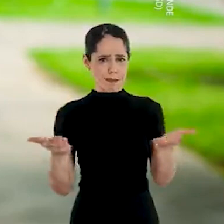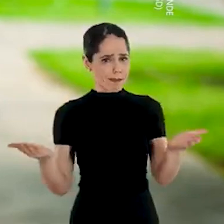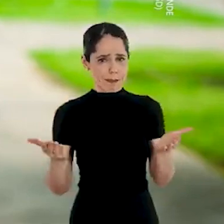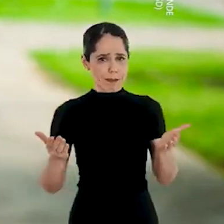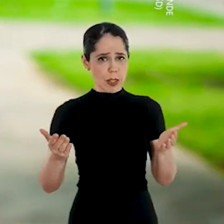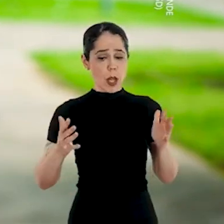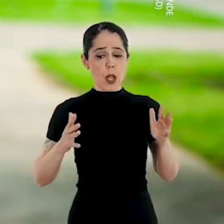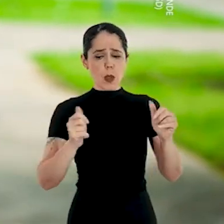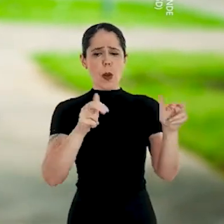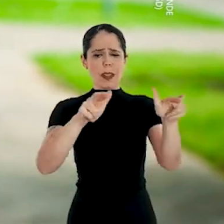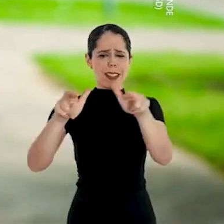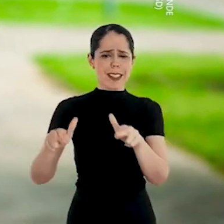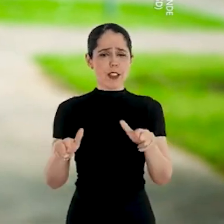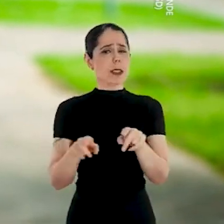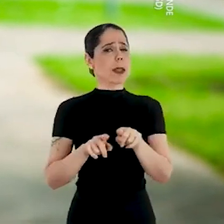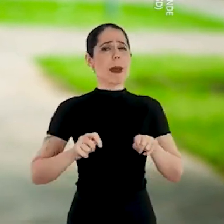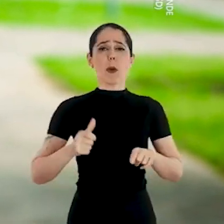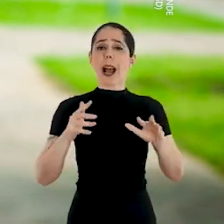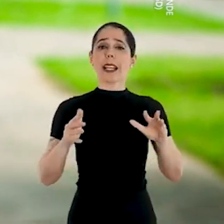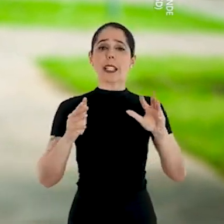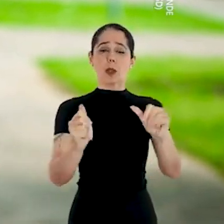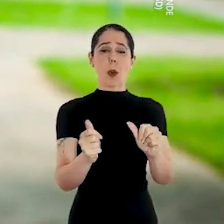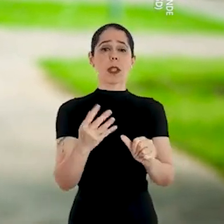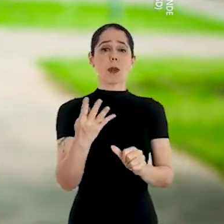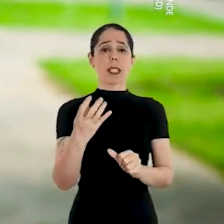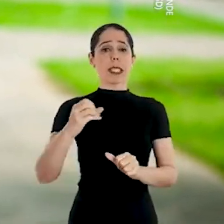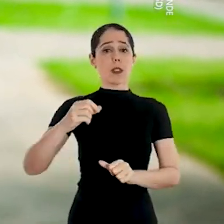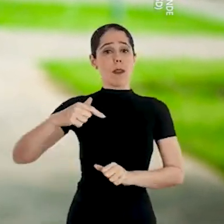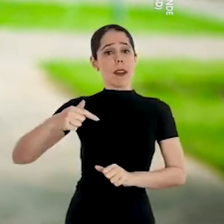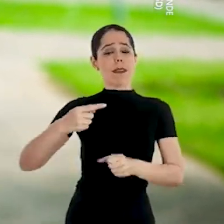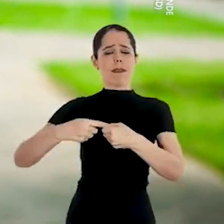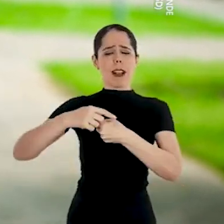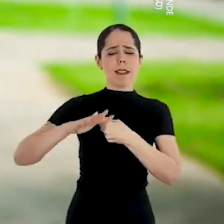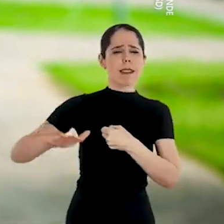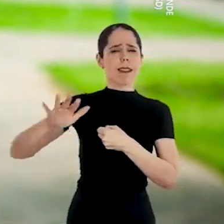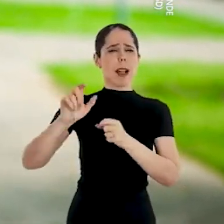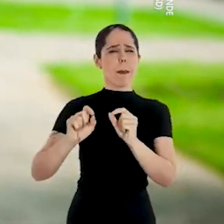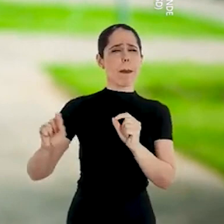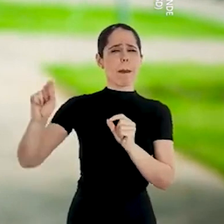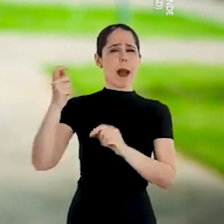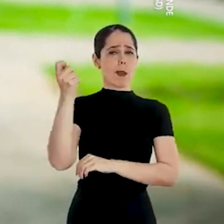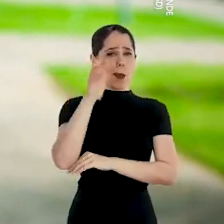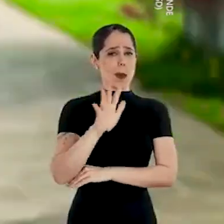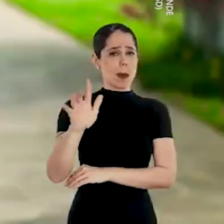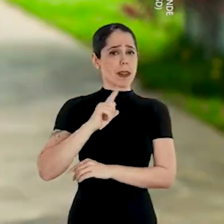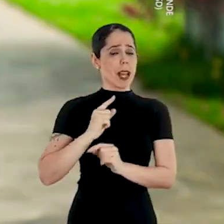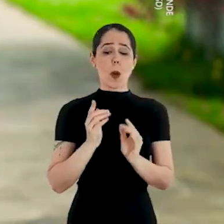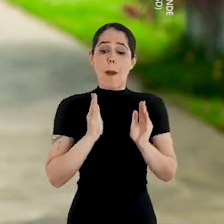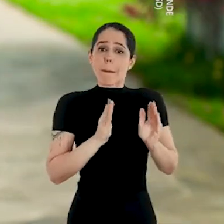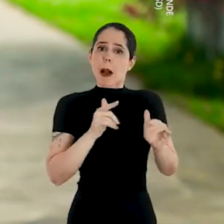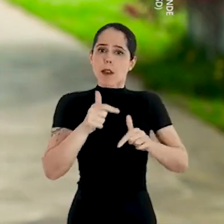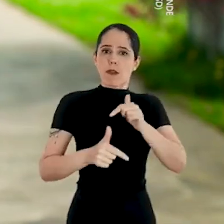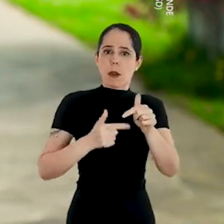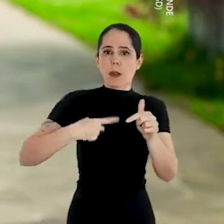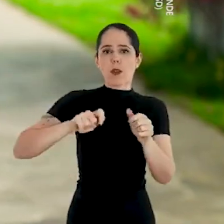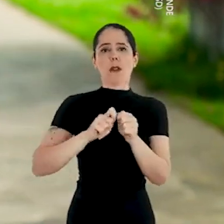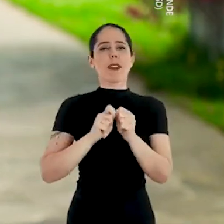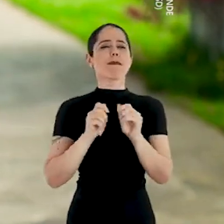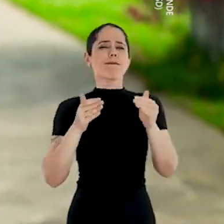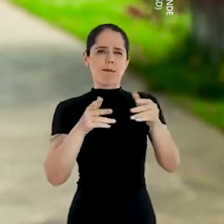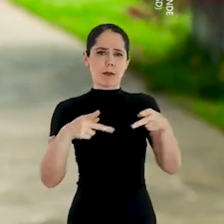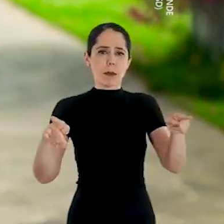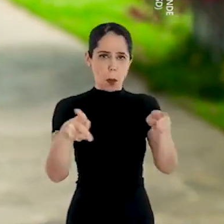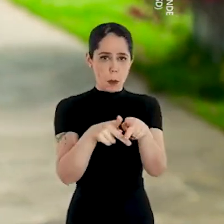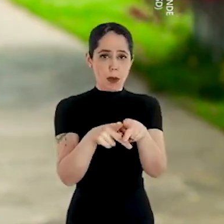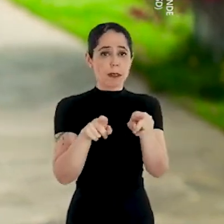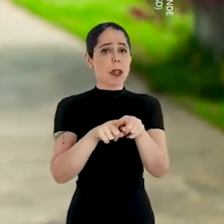Hoje em dia, todas as regiões e quase todas as 497 cidades do Rio Grande tem um pedaço do trabalho que fizemos